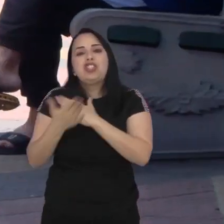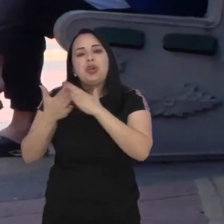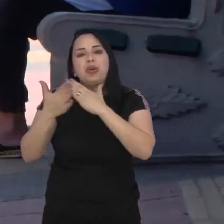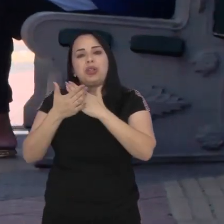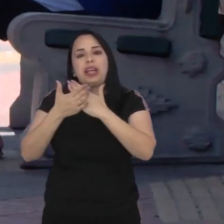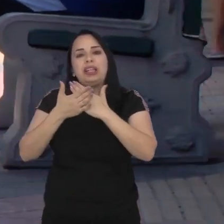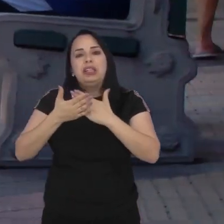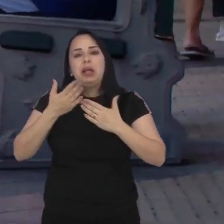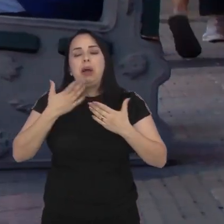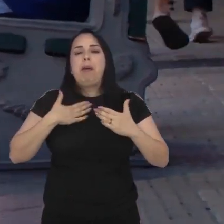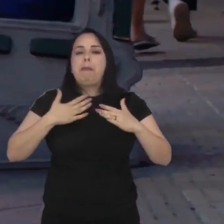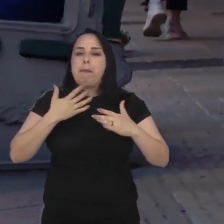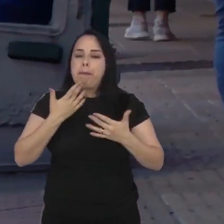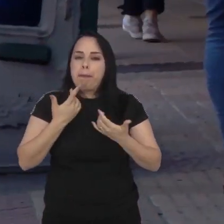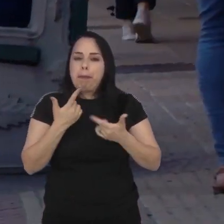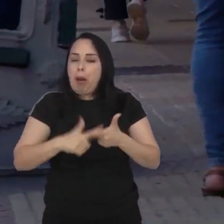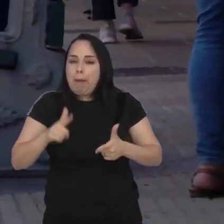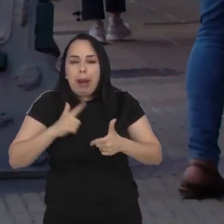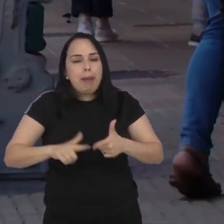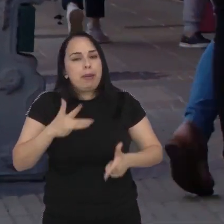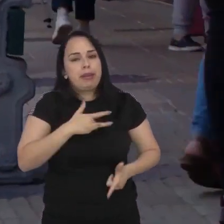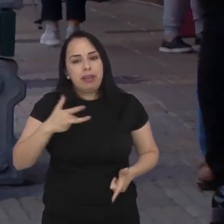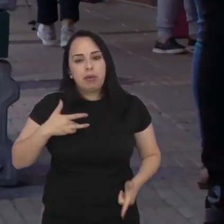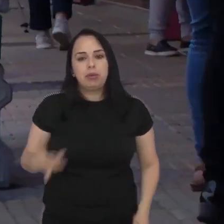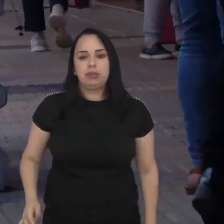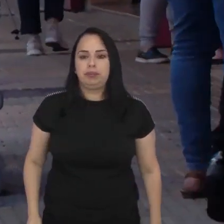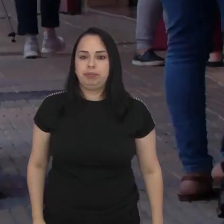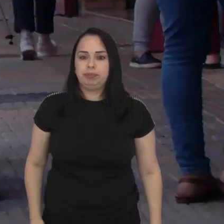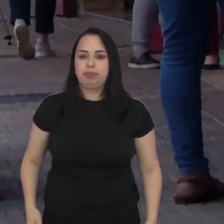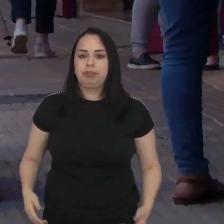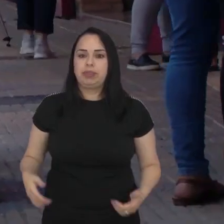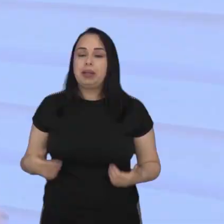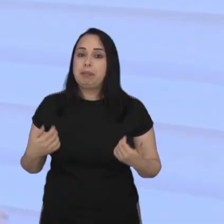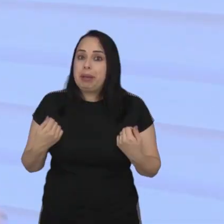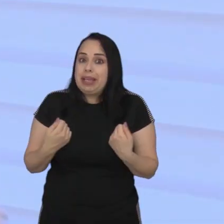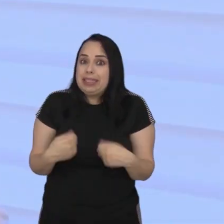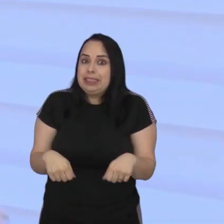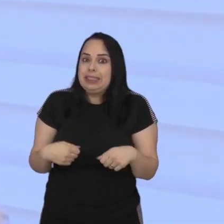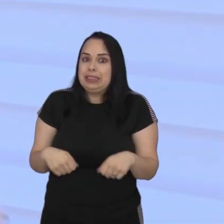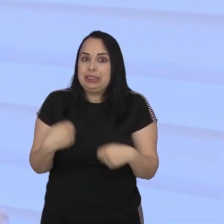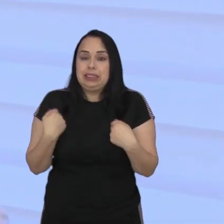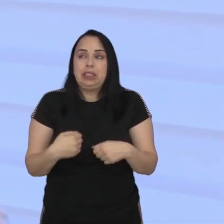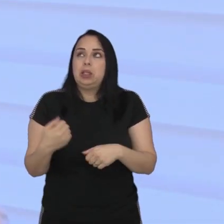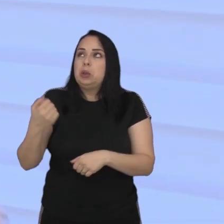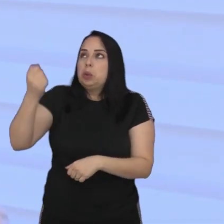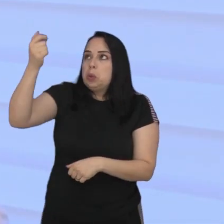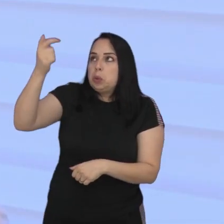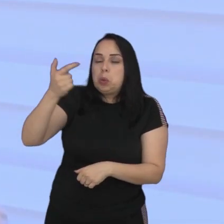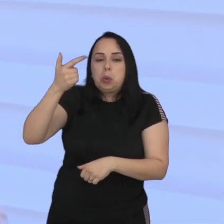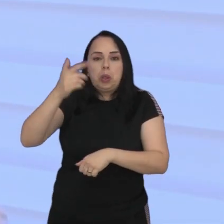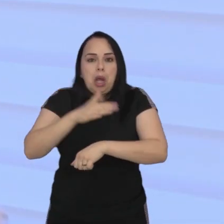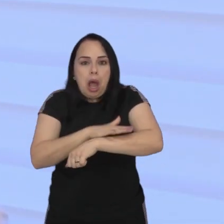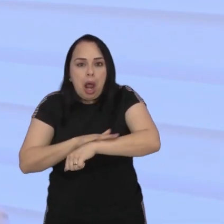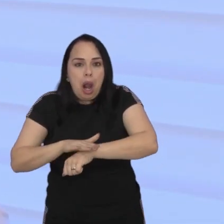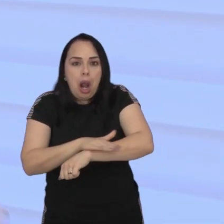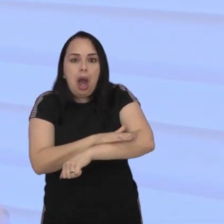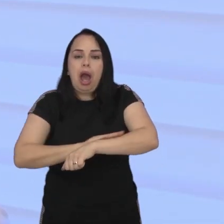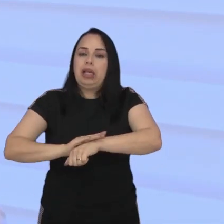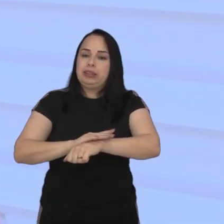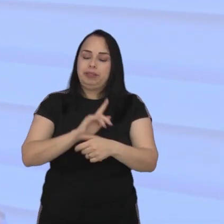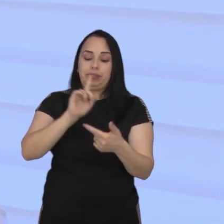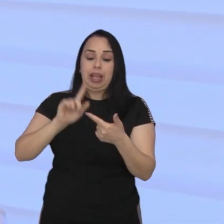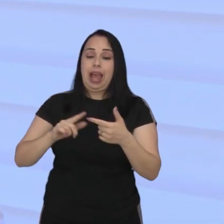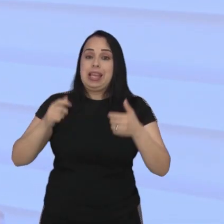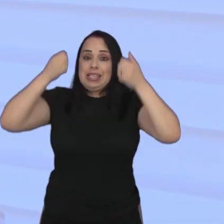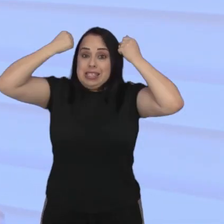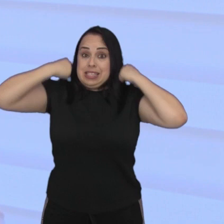fugir do estresse térmico e evitar problemas mais graves de saúde Tem que lançar a mão aí das proteções físicas que são as